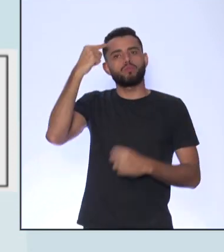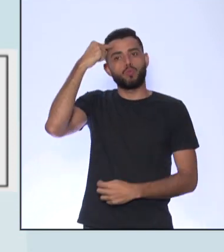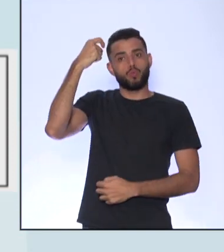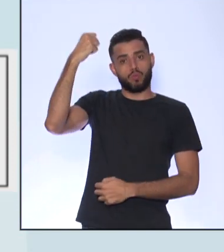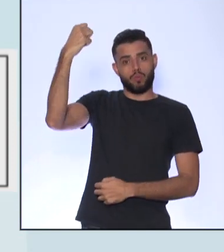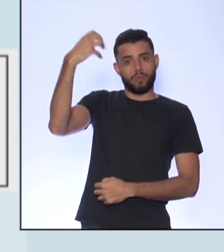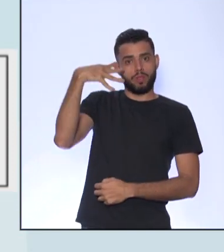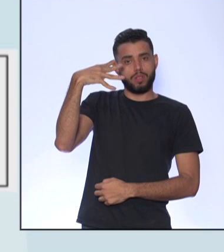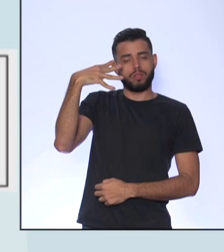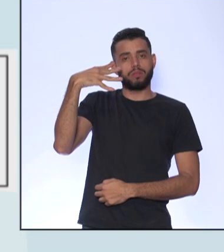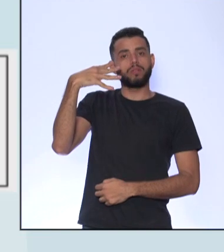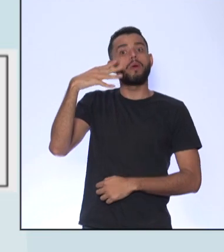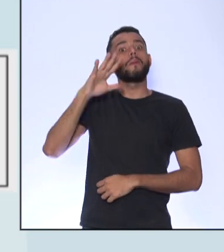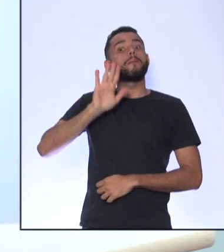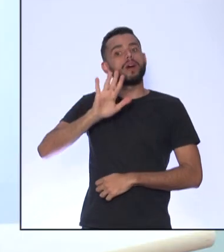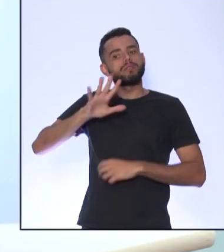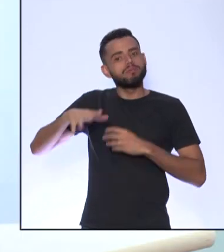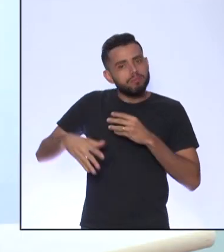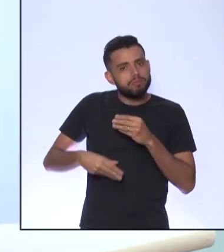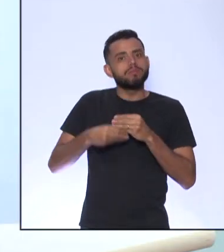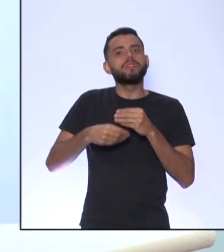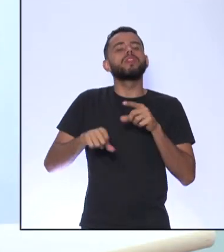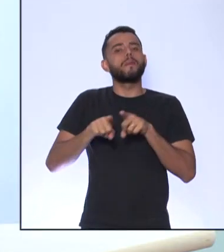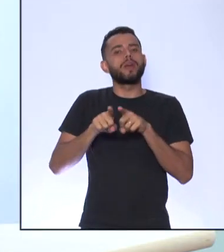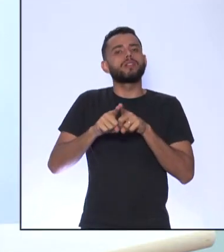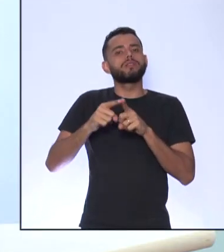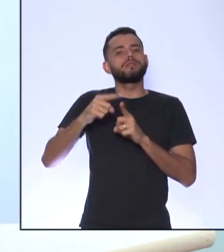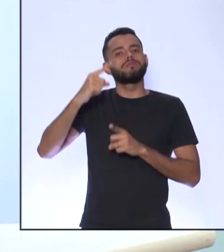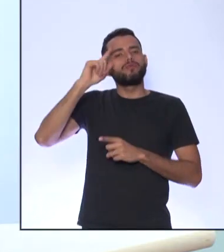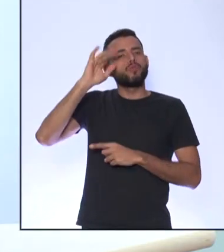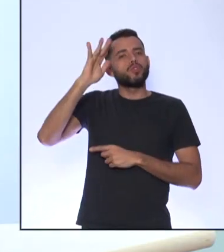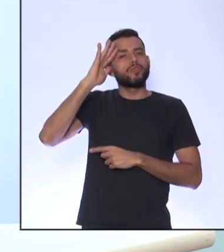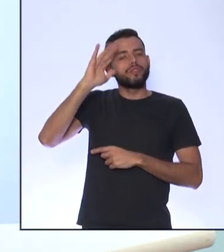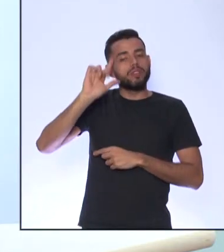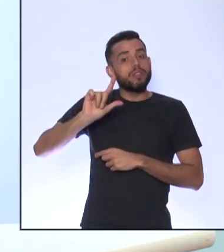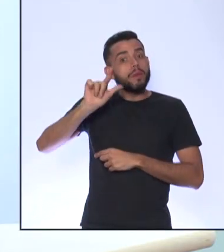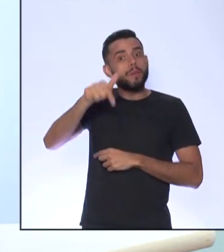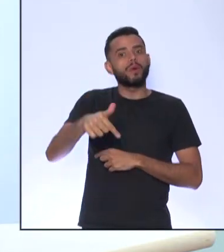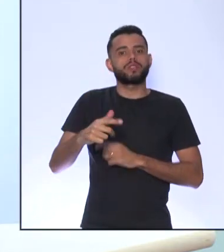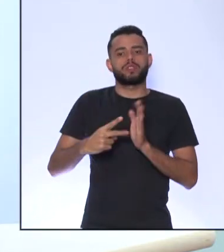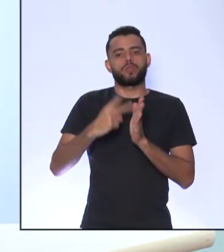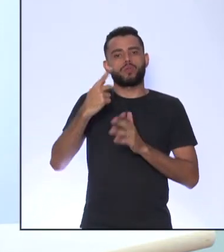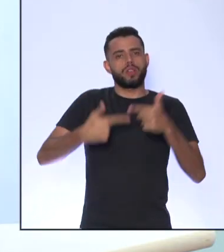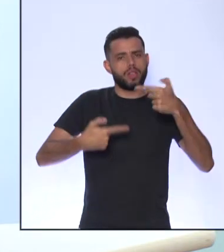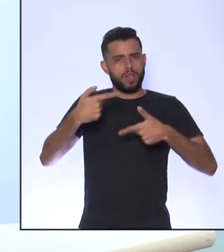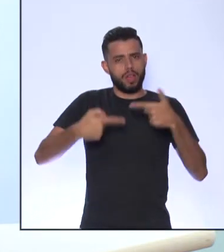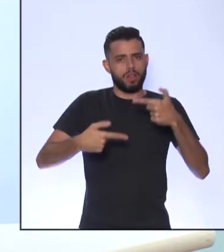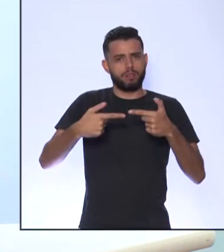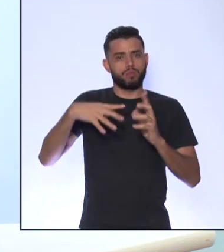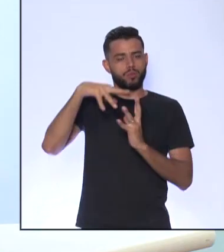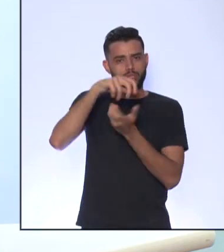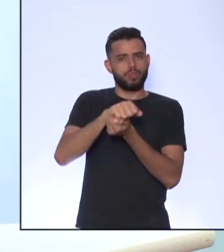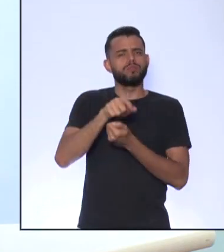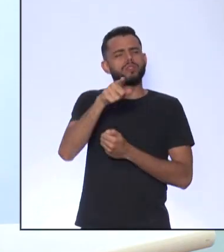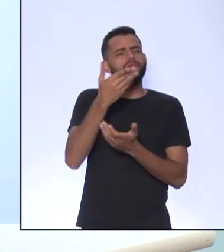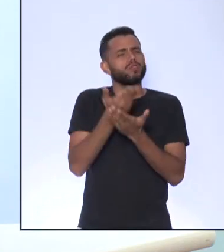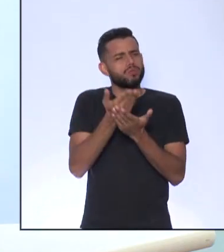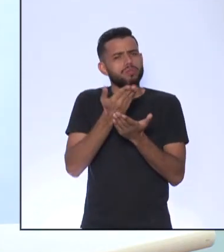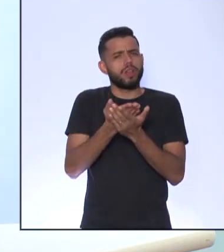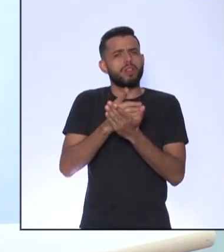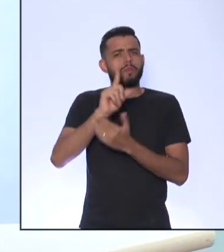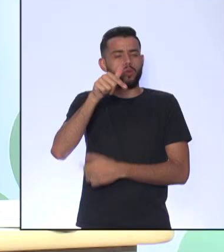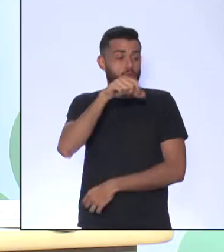acrescido dos pensamentos que vieram após a Segunda Guerra Mundial Vocês ainda vão estudar muito sobre isso no nono ano, em história